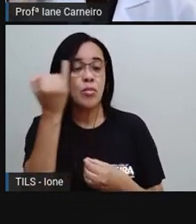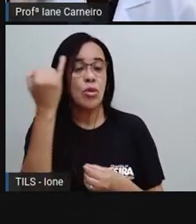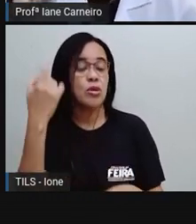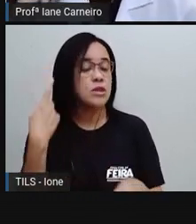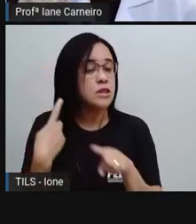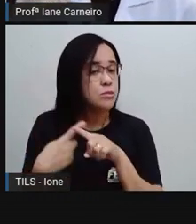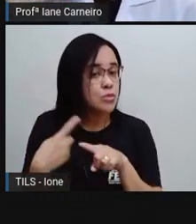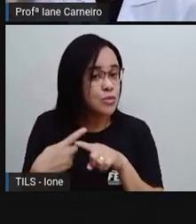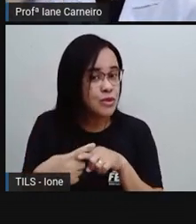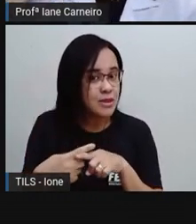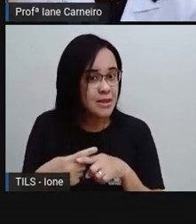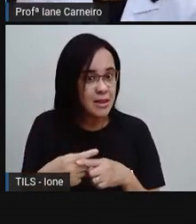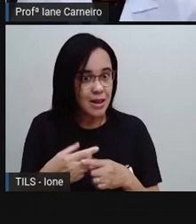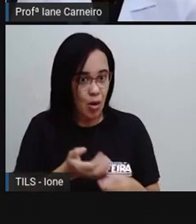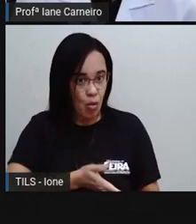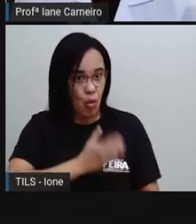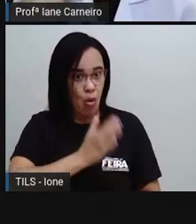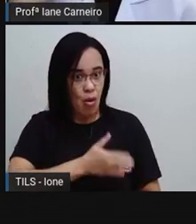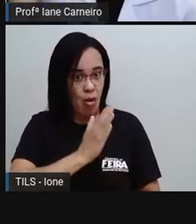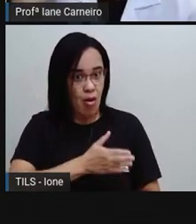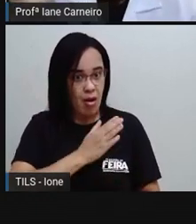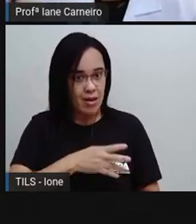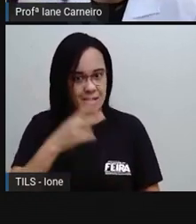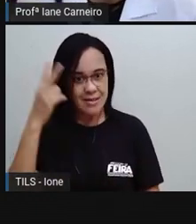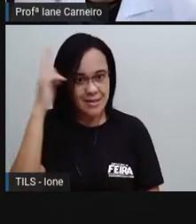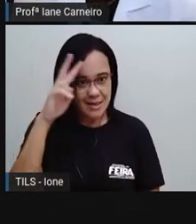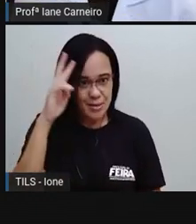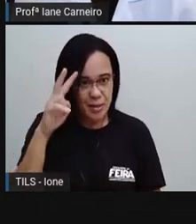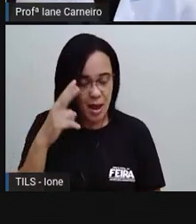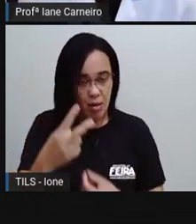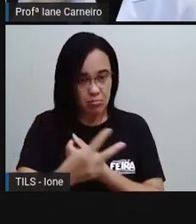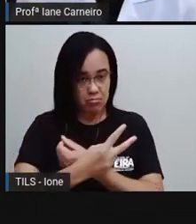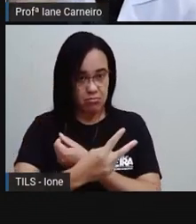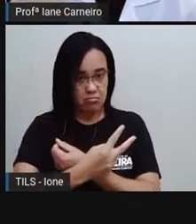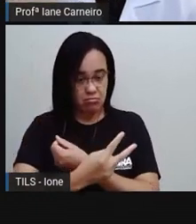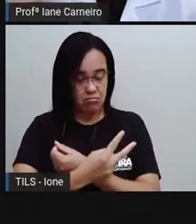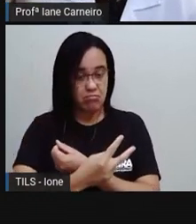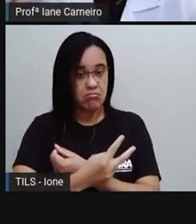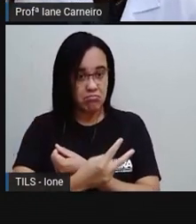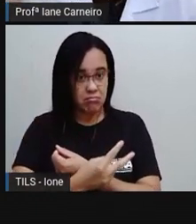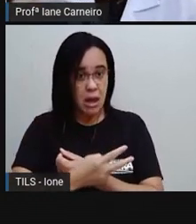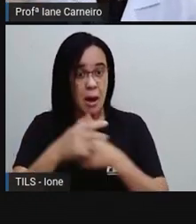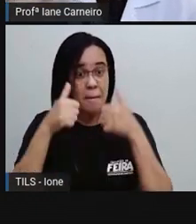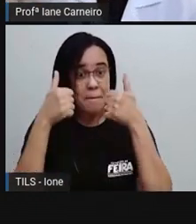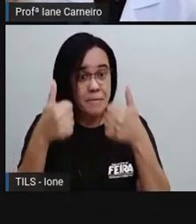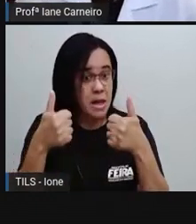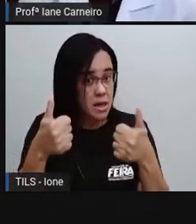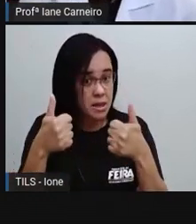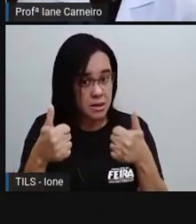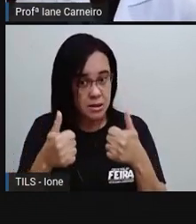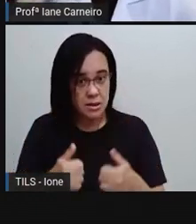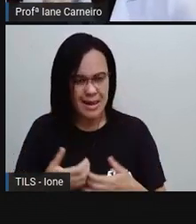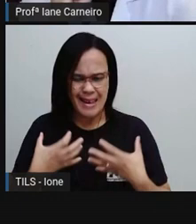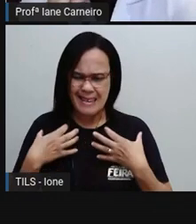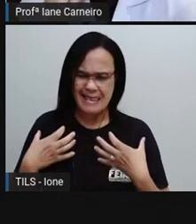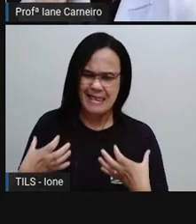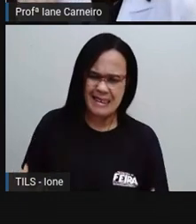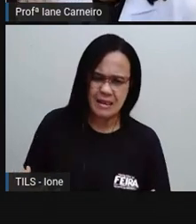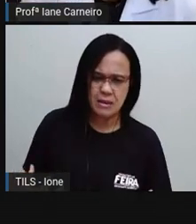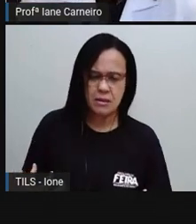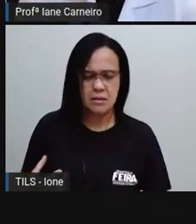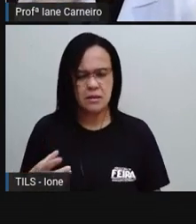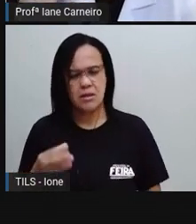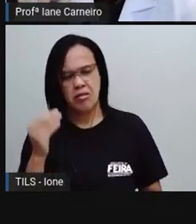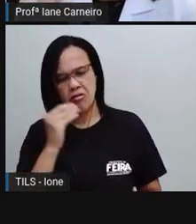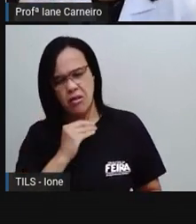como a Pró falou, né? Porque o coração vai funcionar muito bem, né? Ele não vai ficar cansado, sobrecarregado, né? E aí, vai